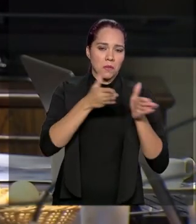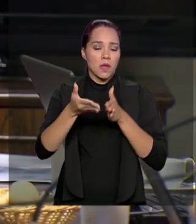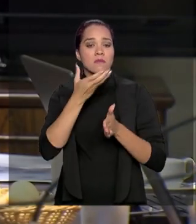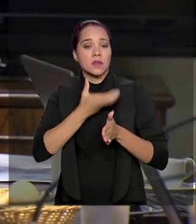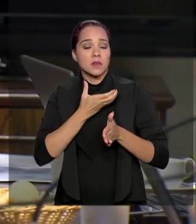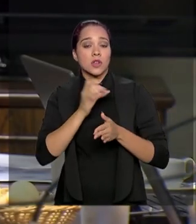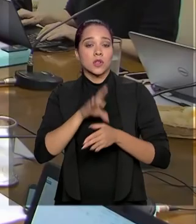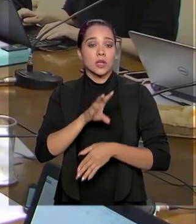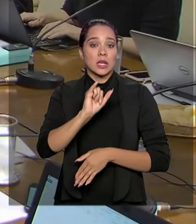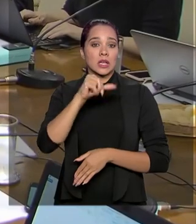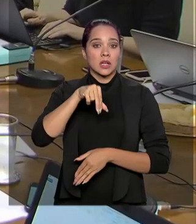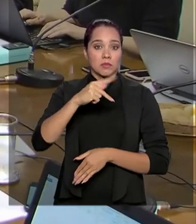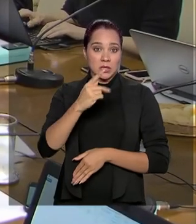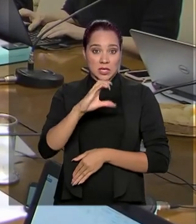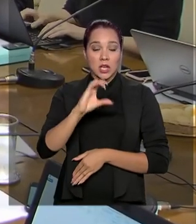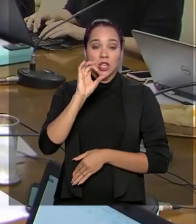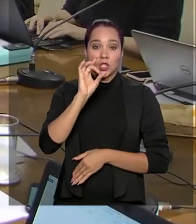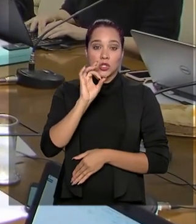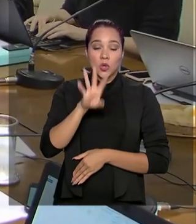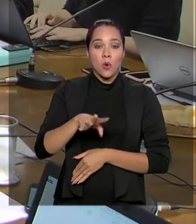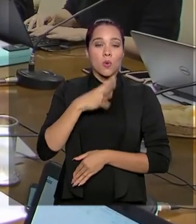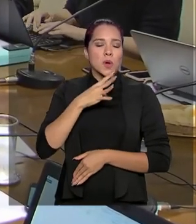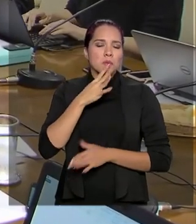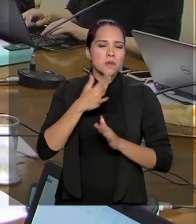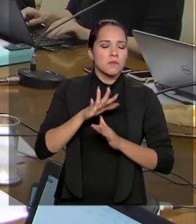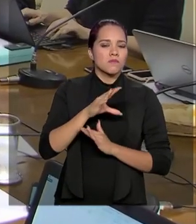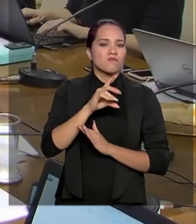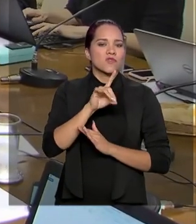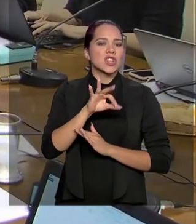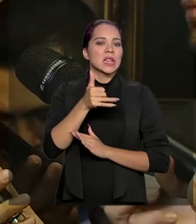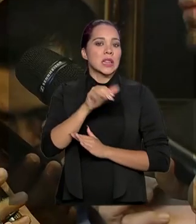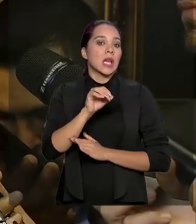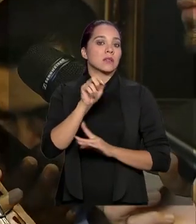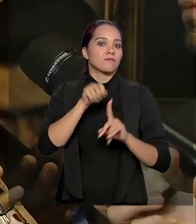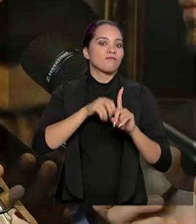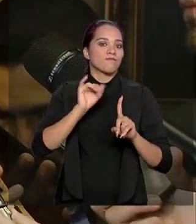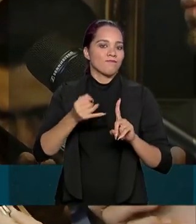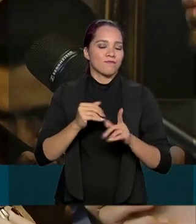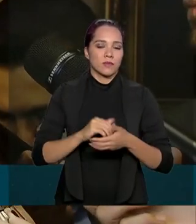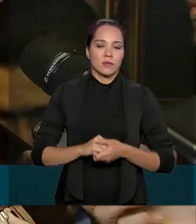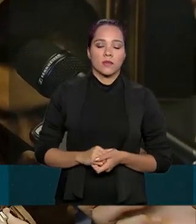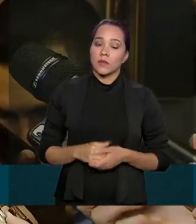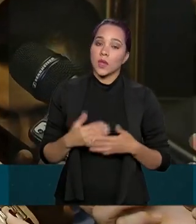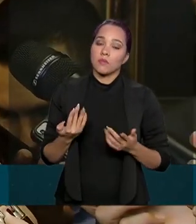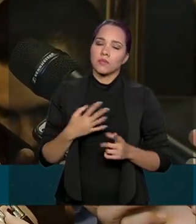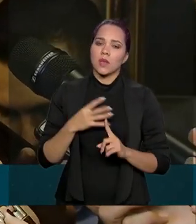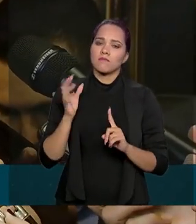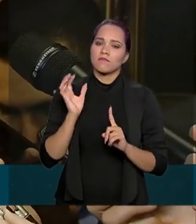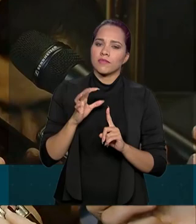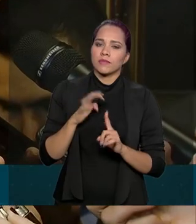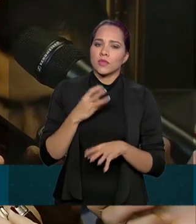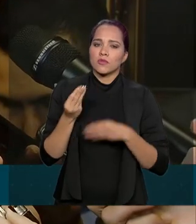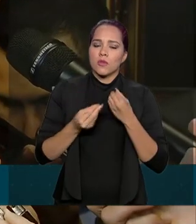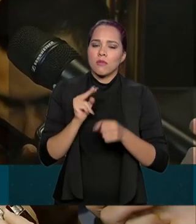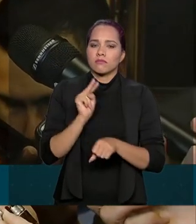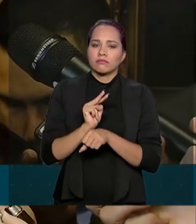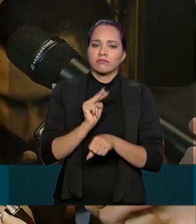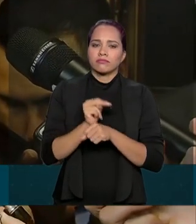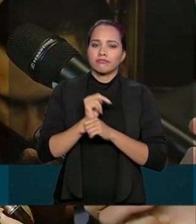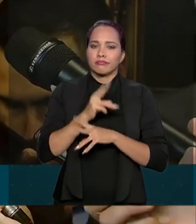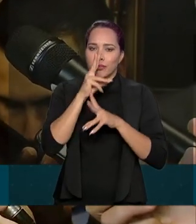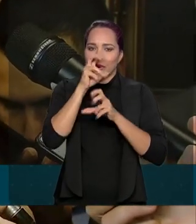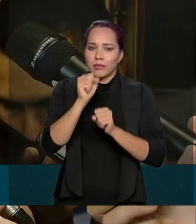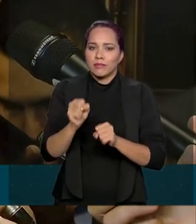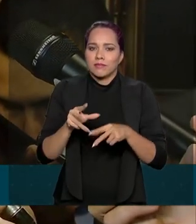INPC em dezembro só é conhecido por volta do dia 10 de janeiro. Terá um efeito de preservação do poder aquisitivo, ou seja,